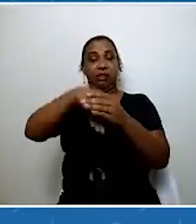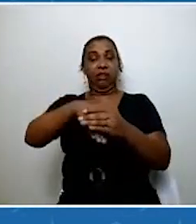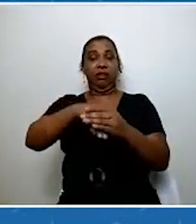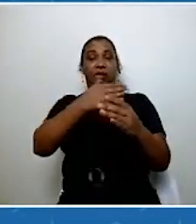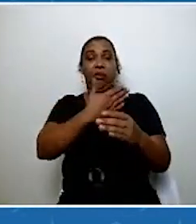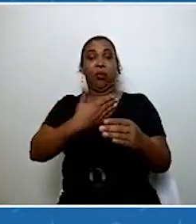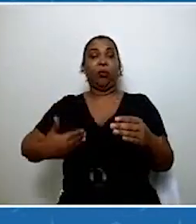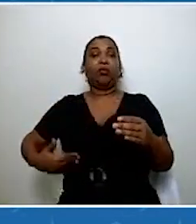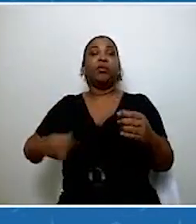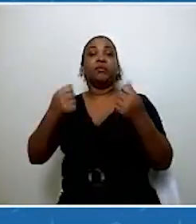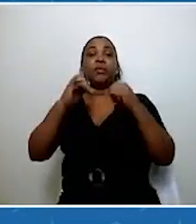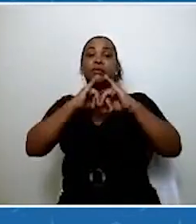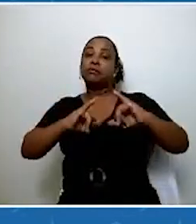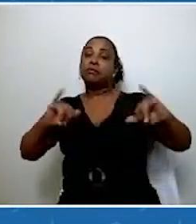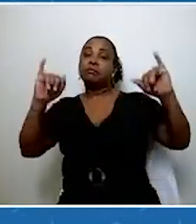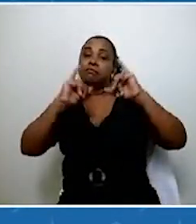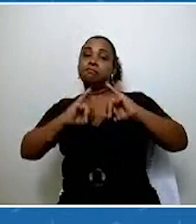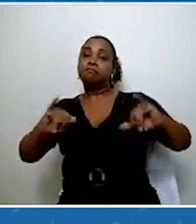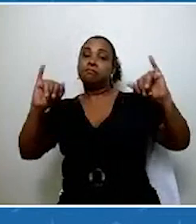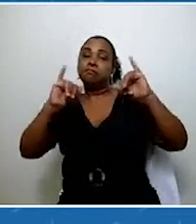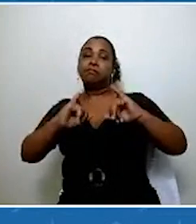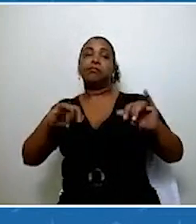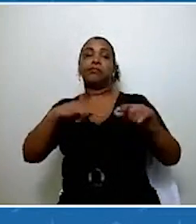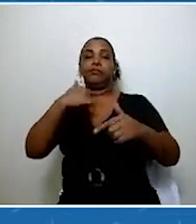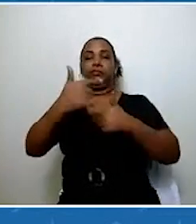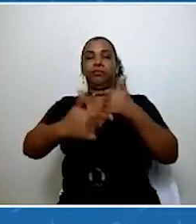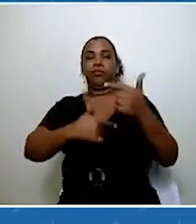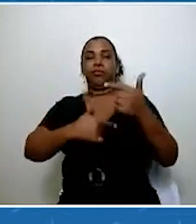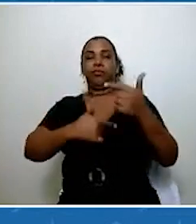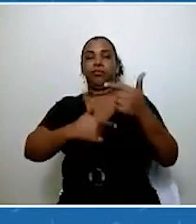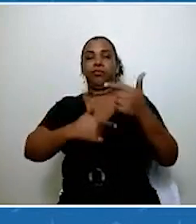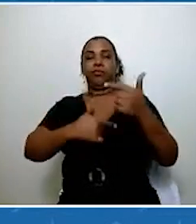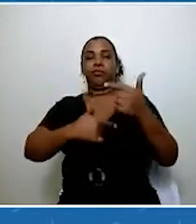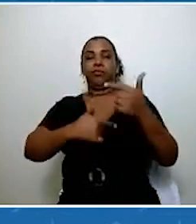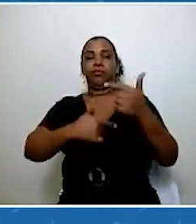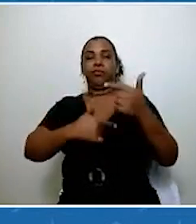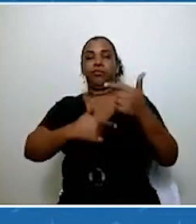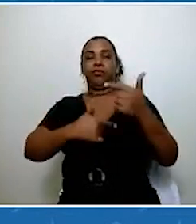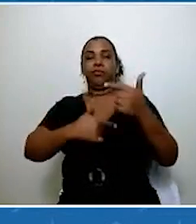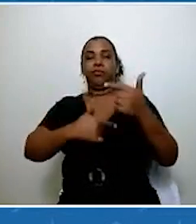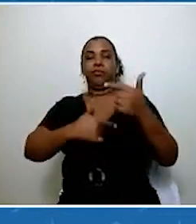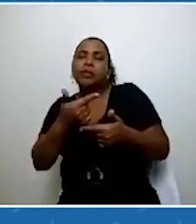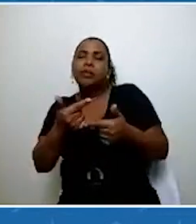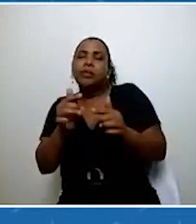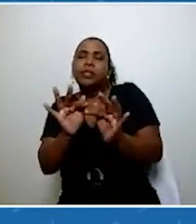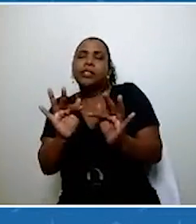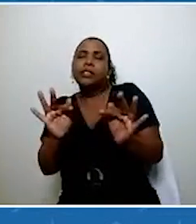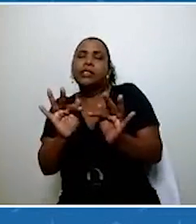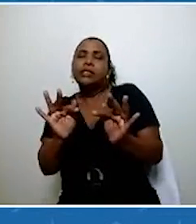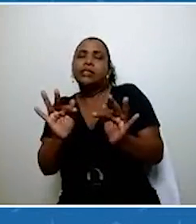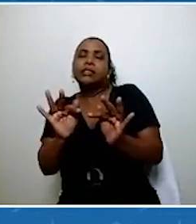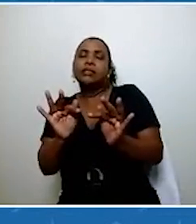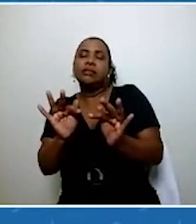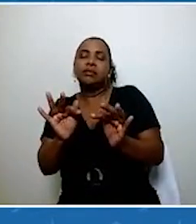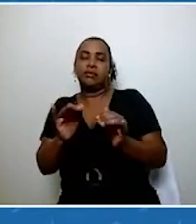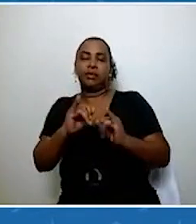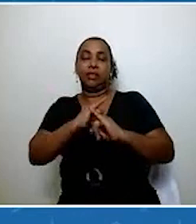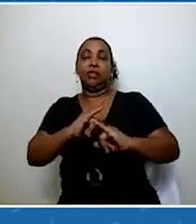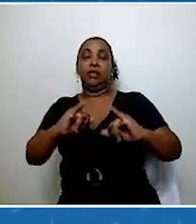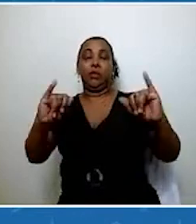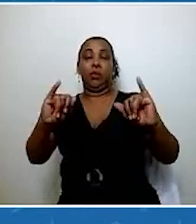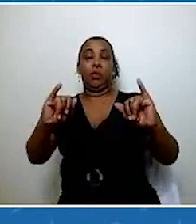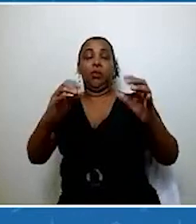àquilo que a gente está desenvolvendo. São pequenas ações que inspiram outras câmaras, outras assembleias, outros